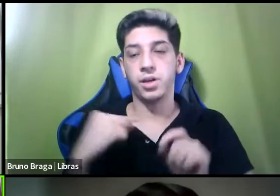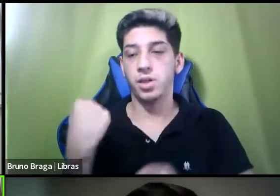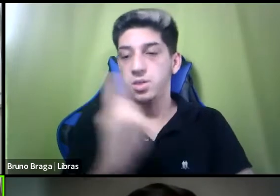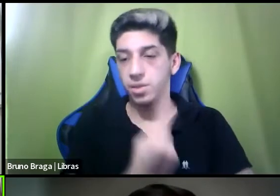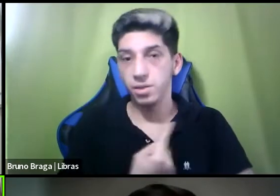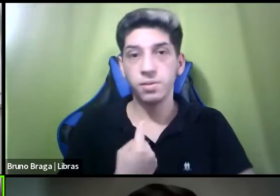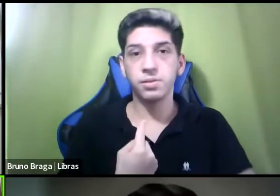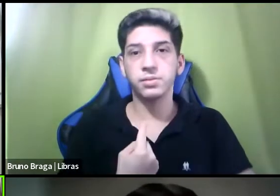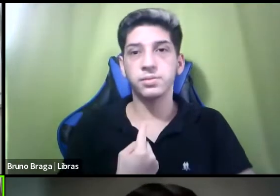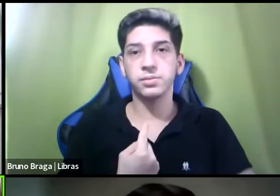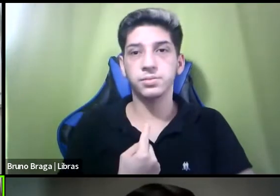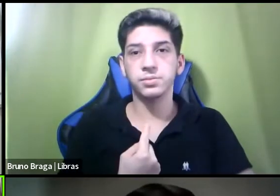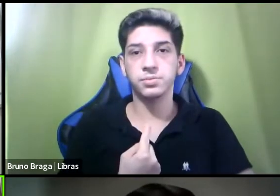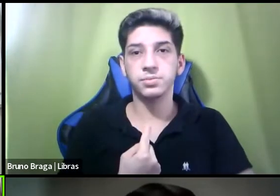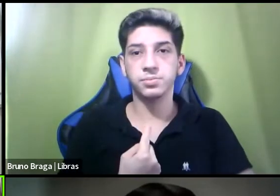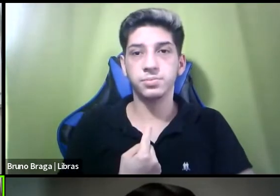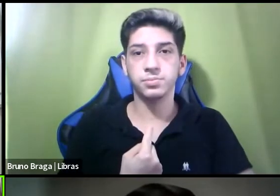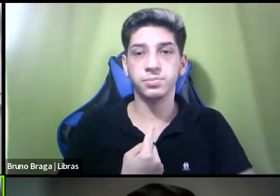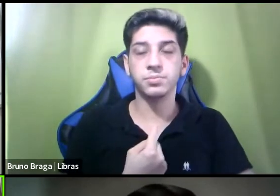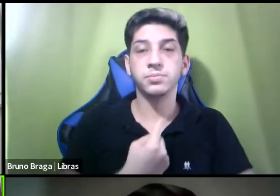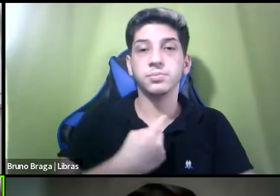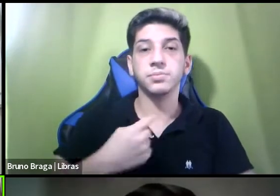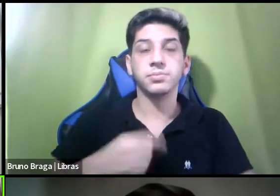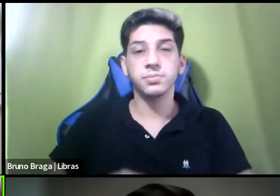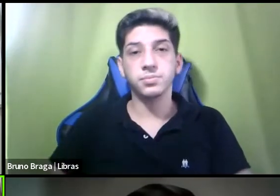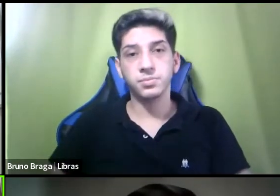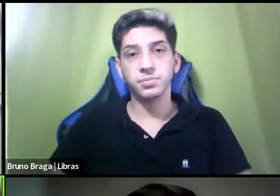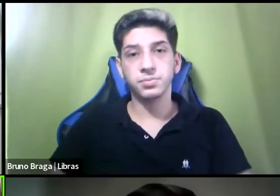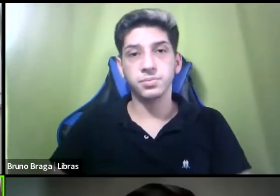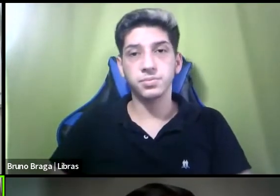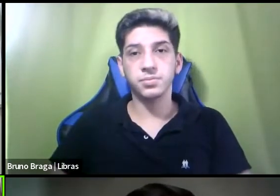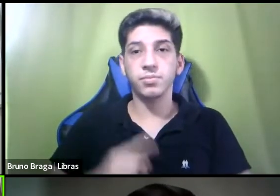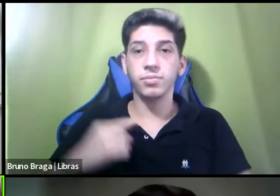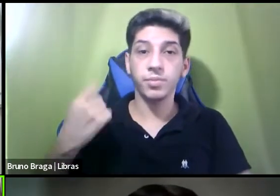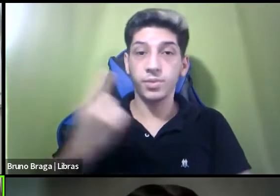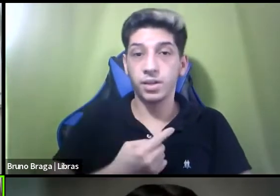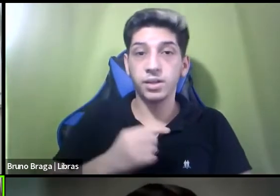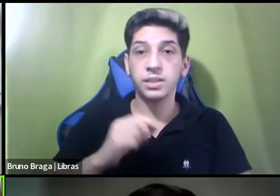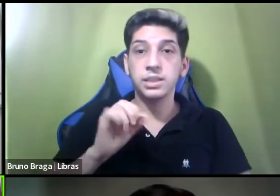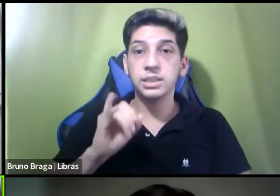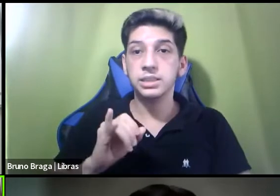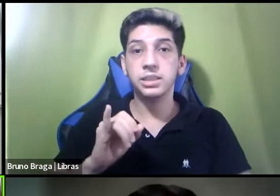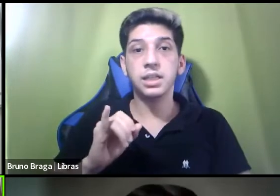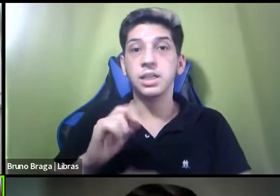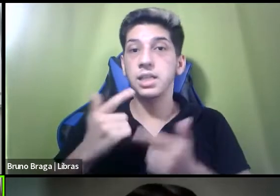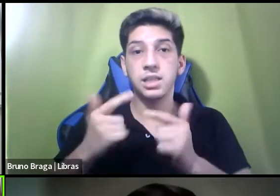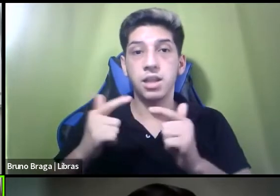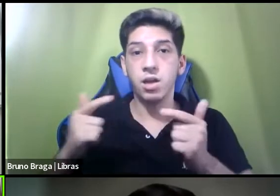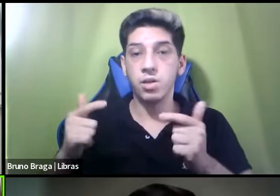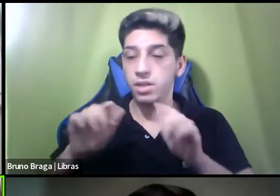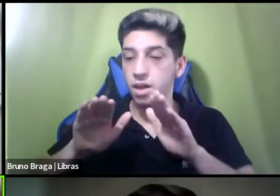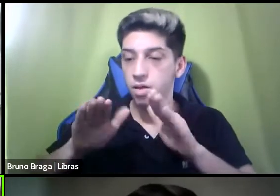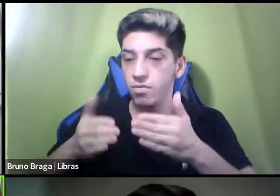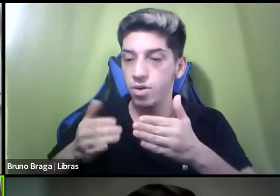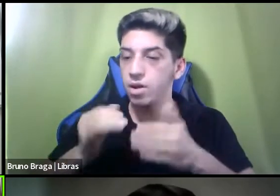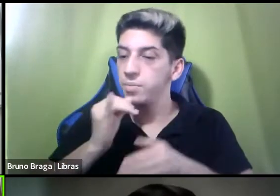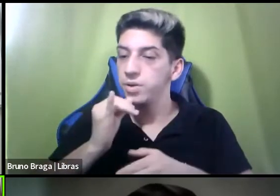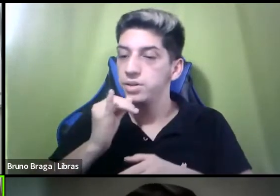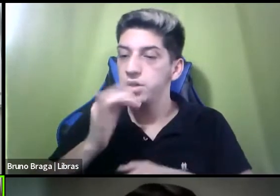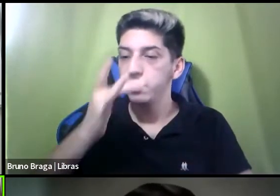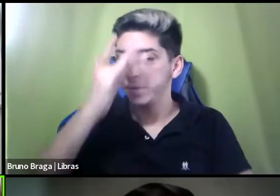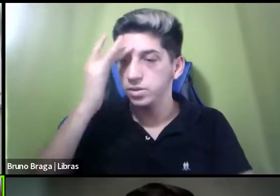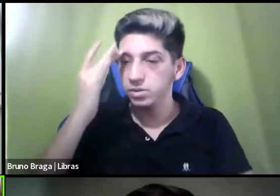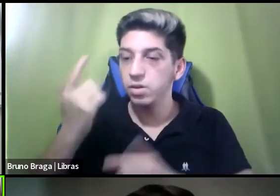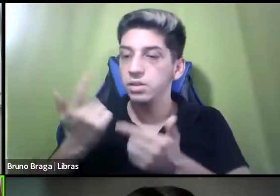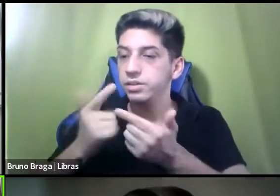de certa forma quando não consideramos que a pessoa não tem uma